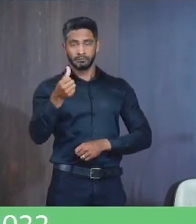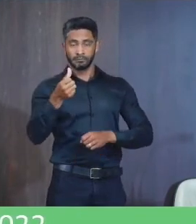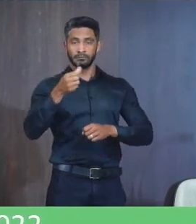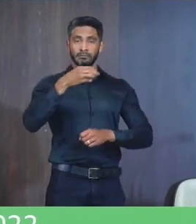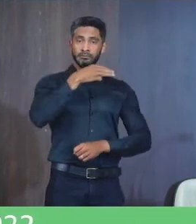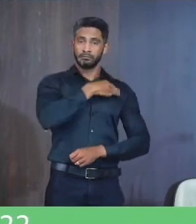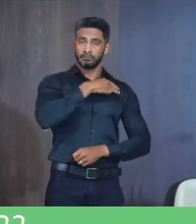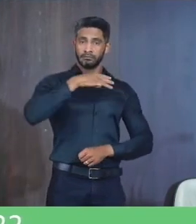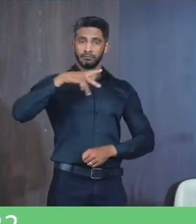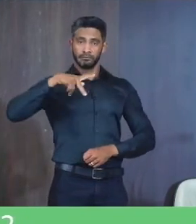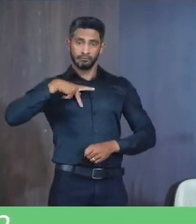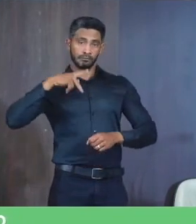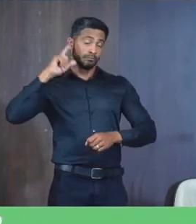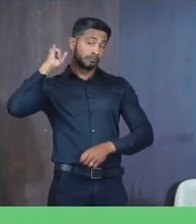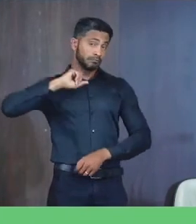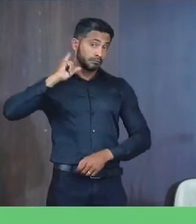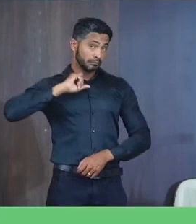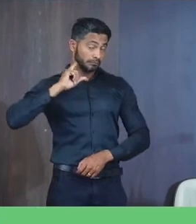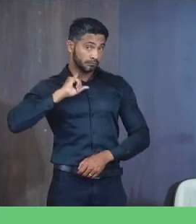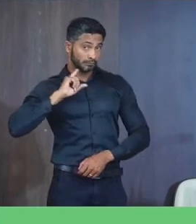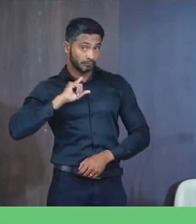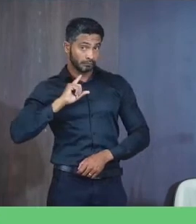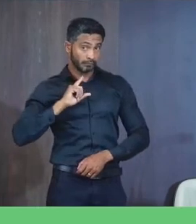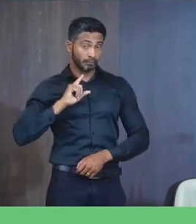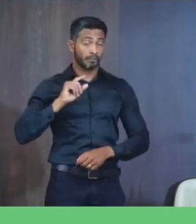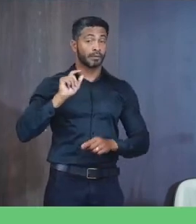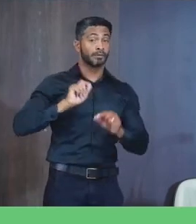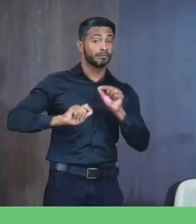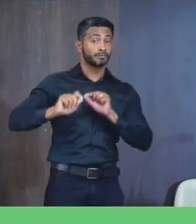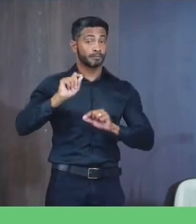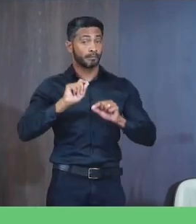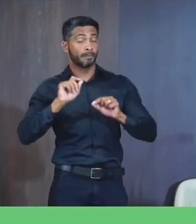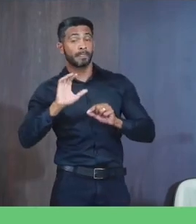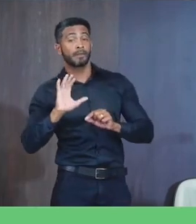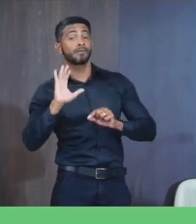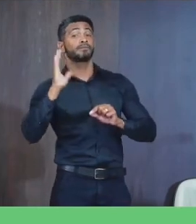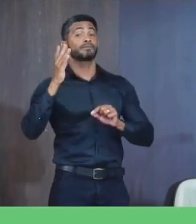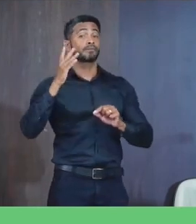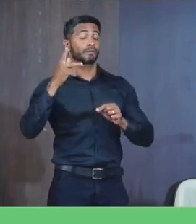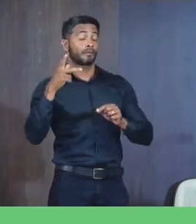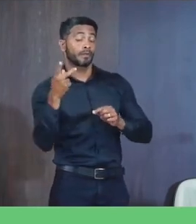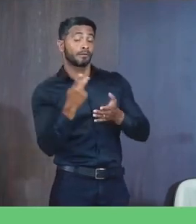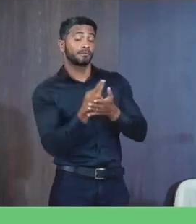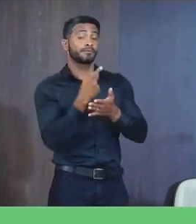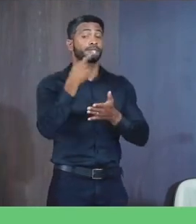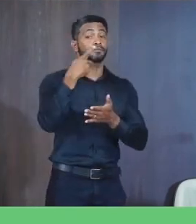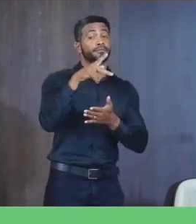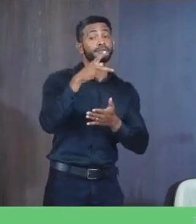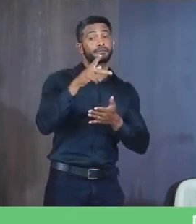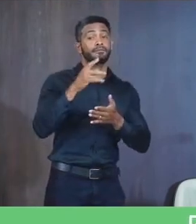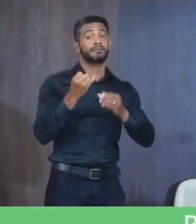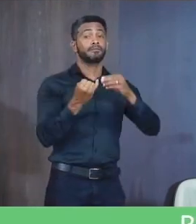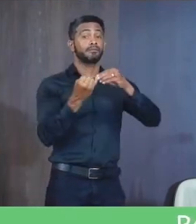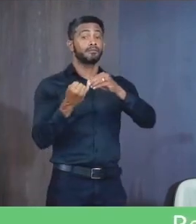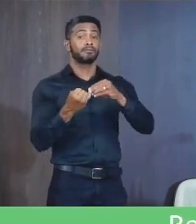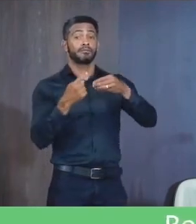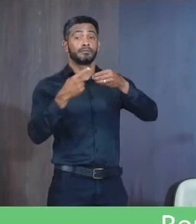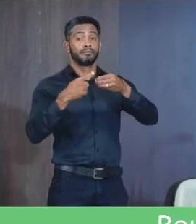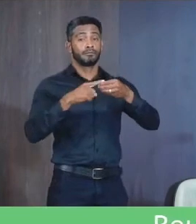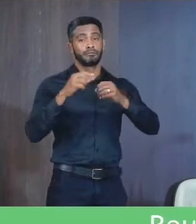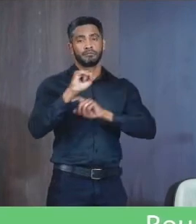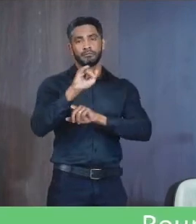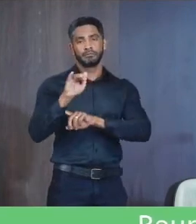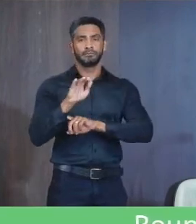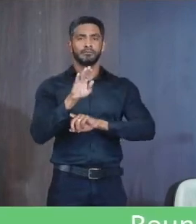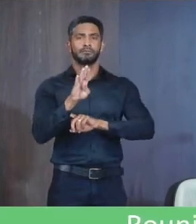Minas Gerais Sobre o possível ato de enaltecimento de agente público Na publicidade institucional do município de